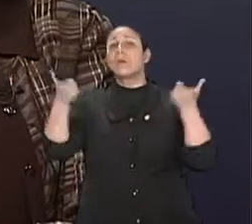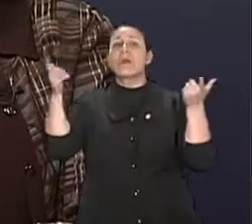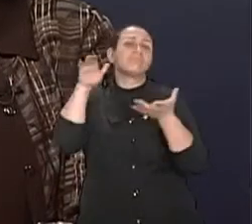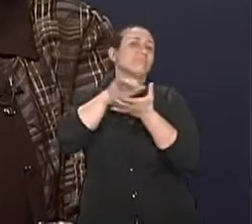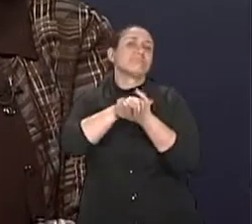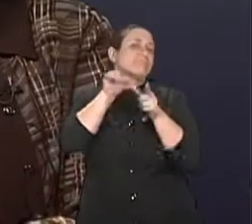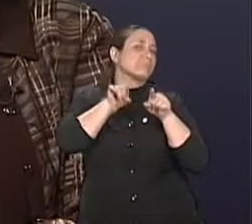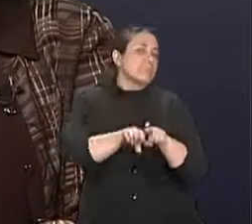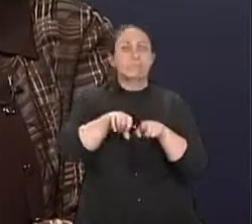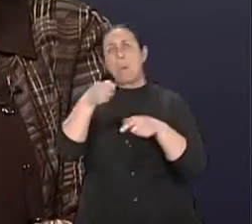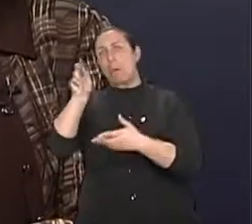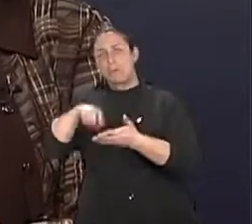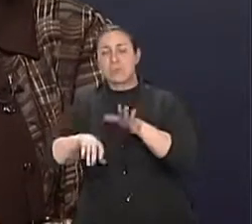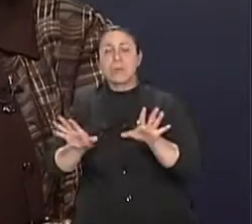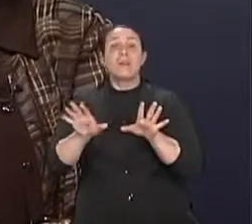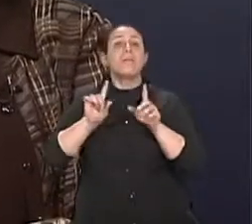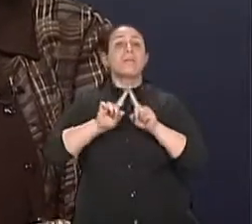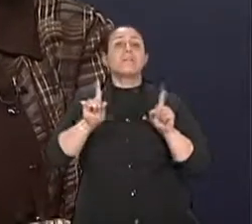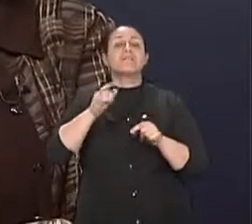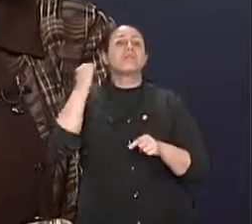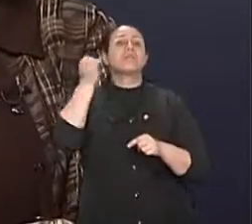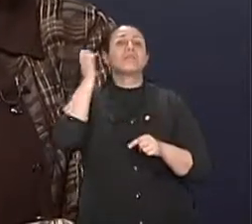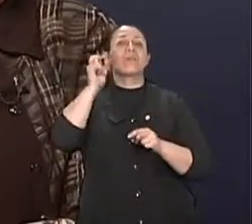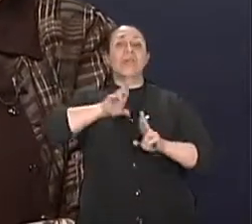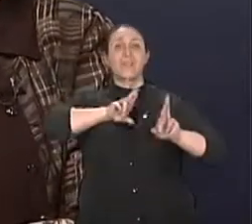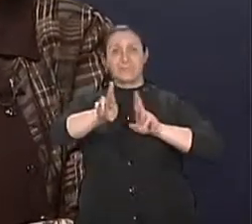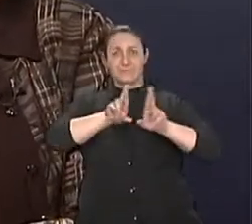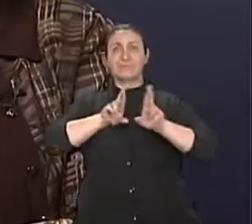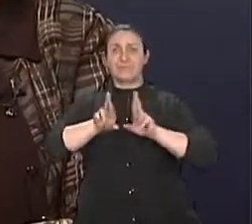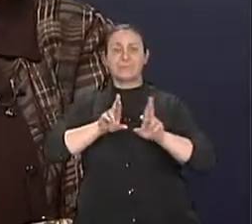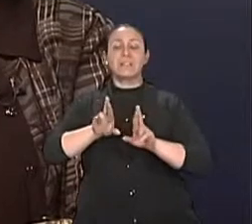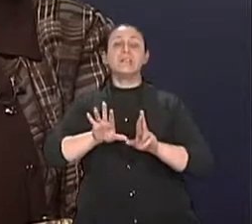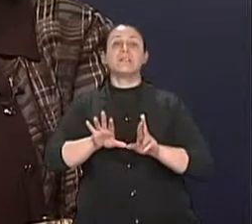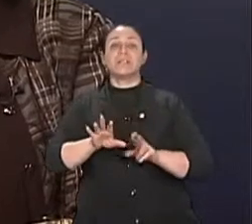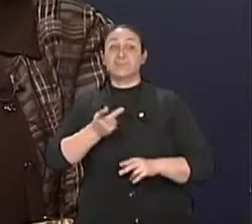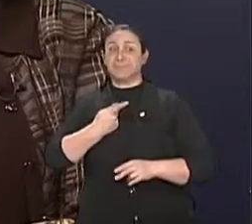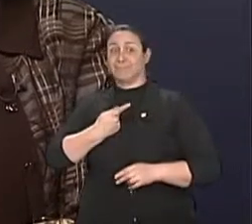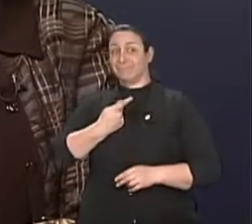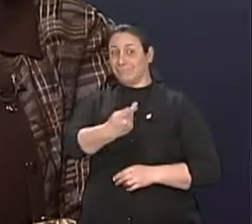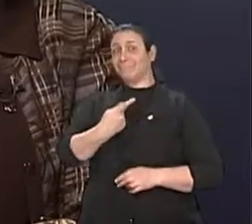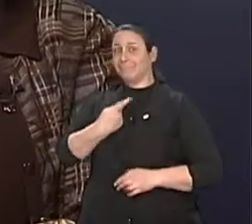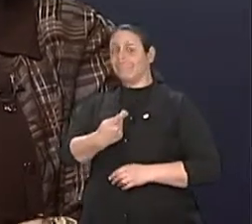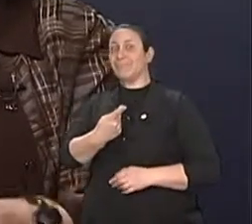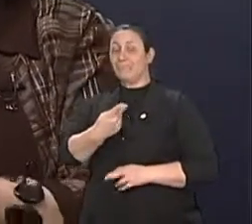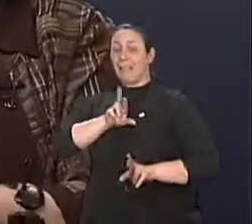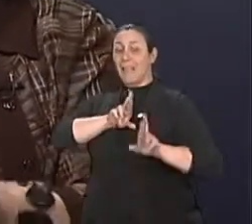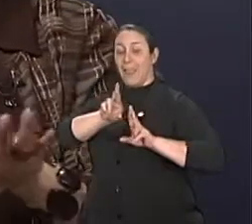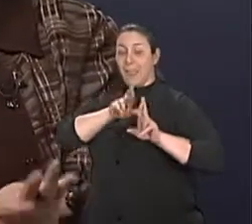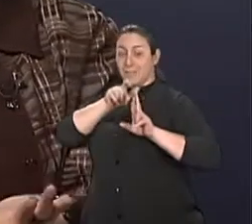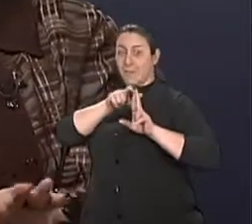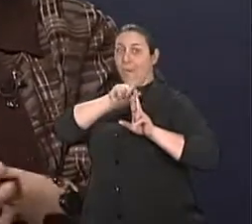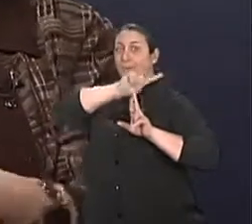onde tu vai ter a relação como investimento. É a terceira pessoa, vamos dizer assim. Certo. Tu tem que ter a tua vida,